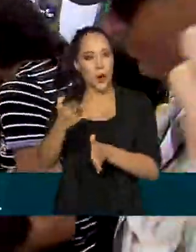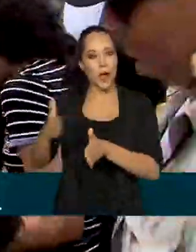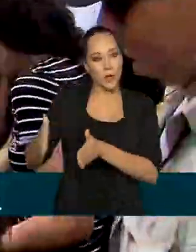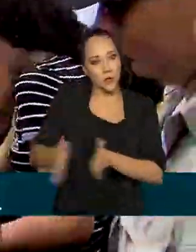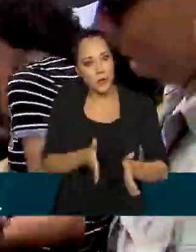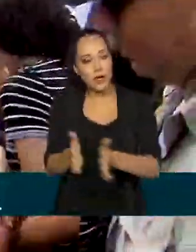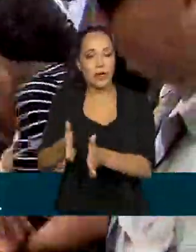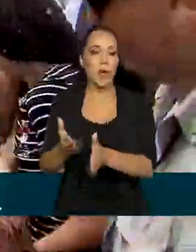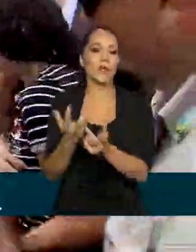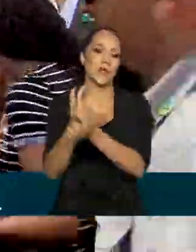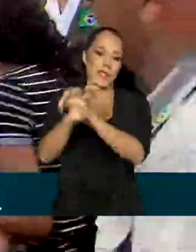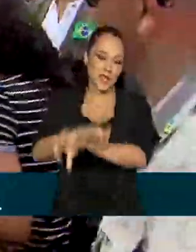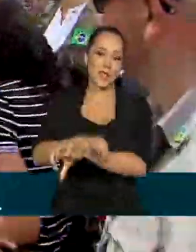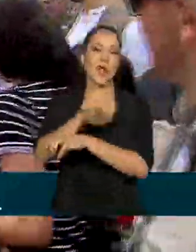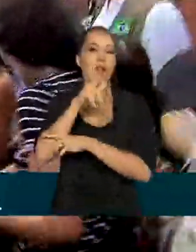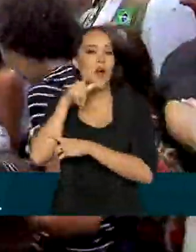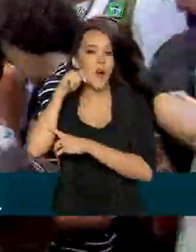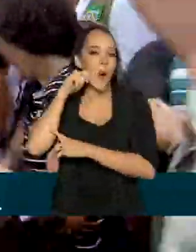sertão alagoano.